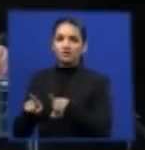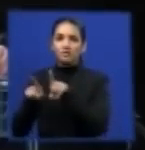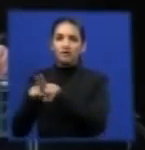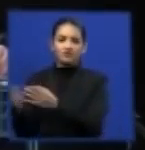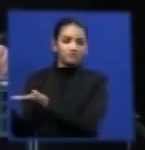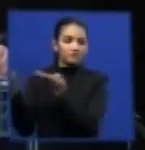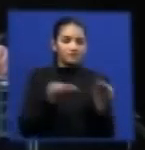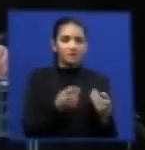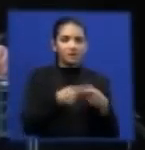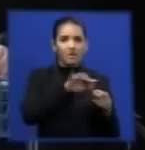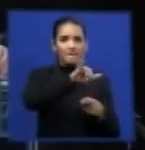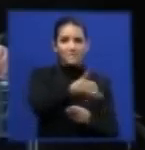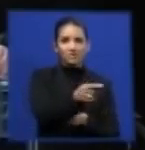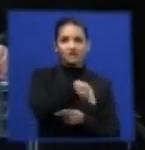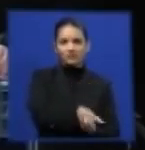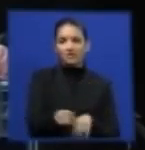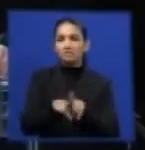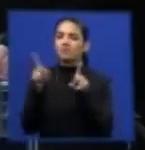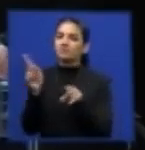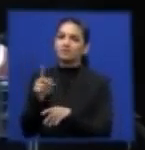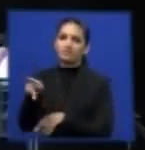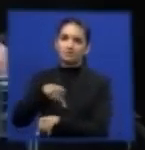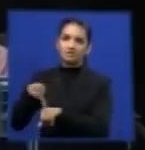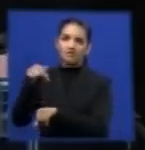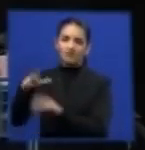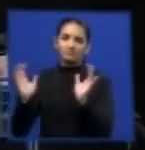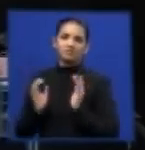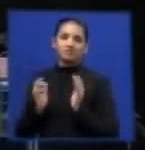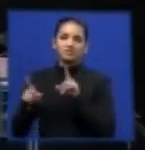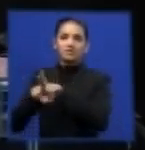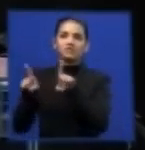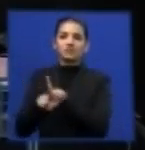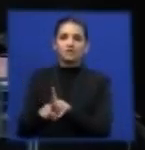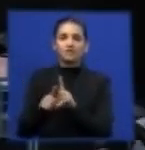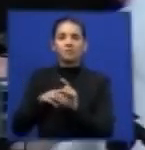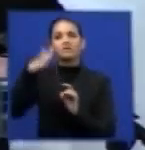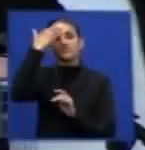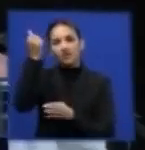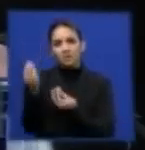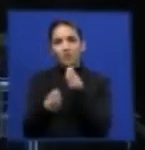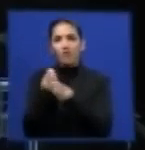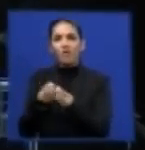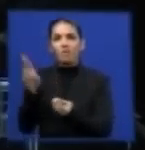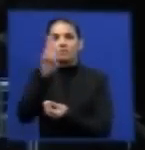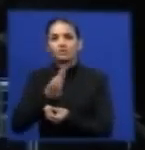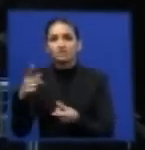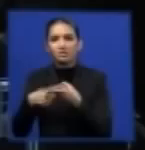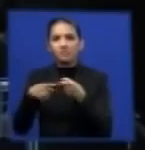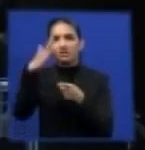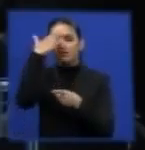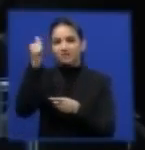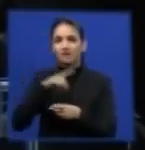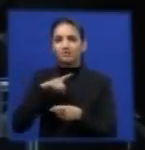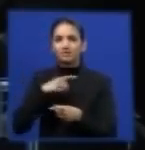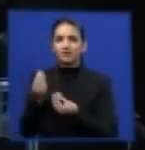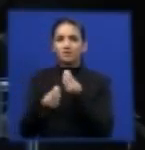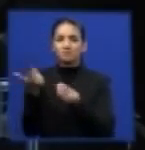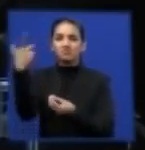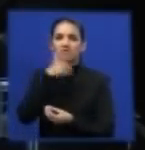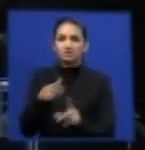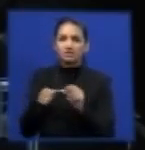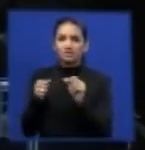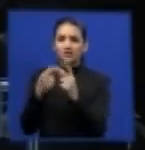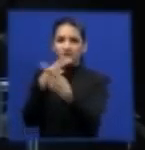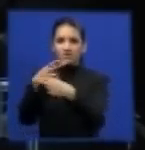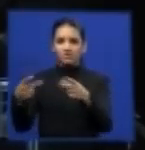Eles estão explorando economicamente os pneus inservíveis, por entenderem que nele há fonte de recurso natural e